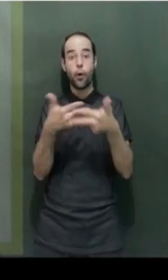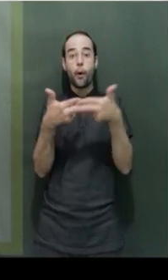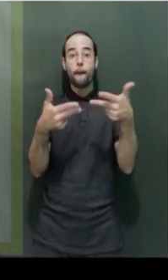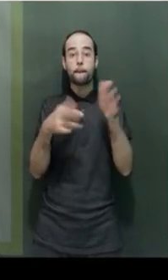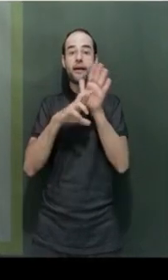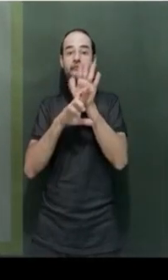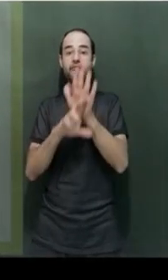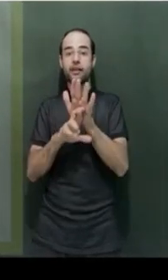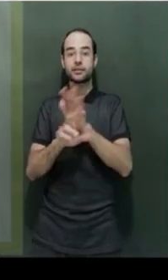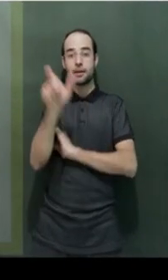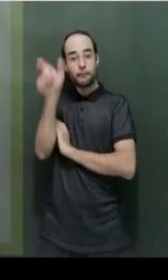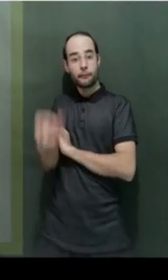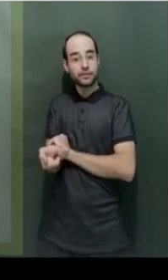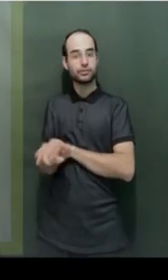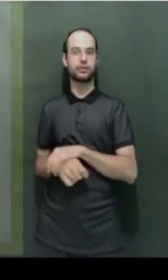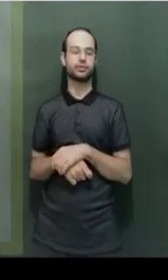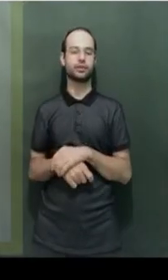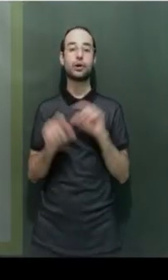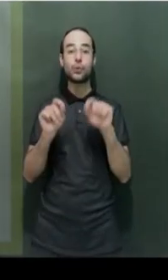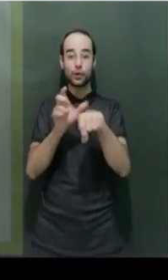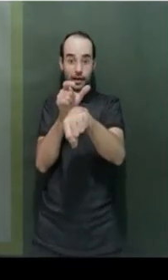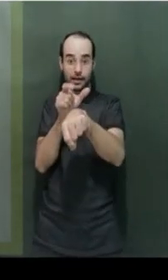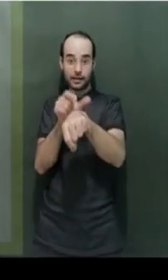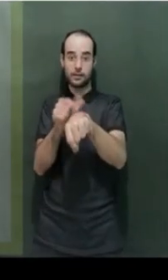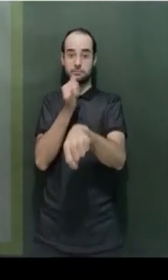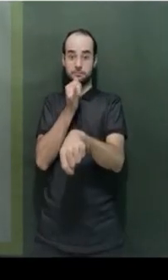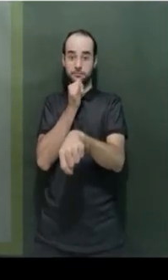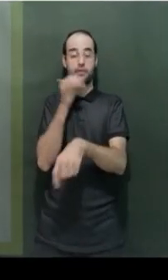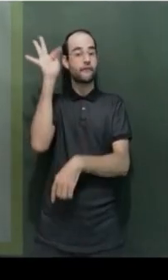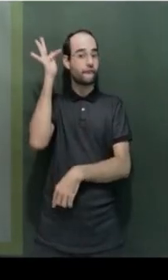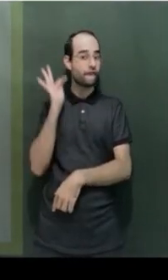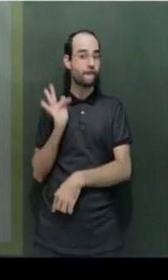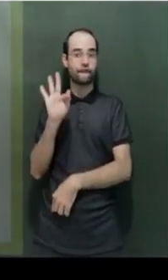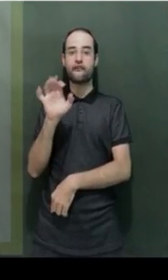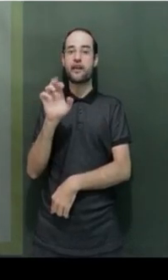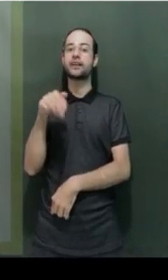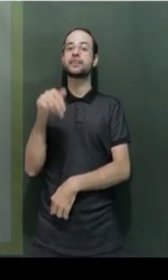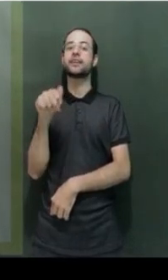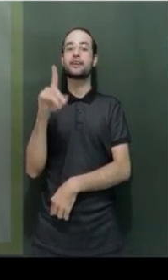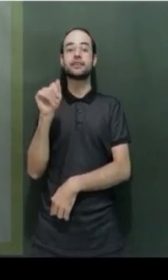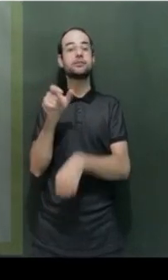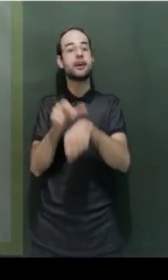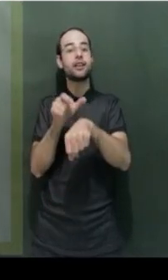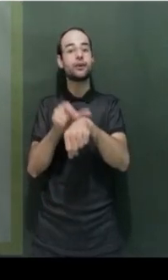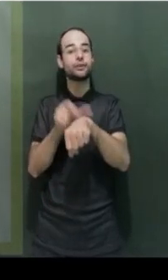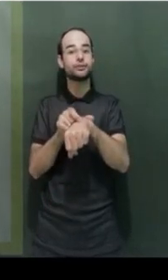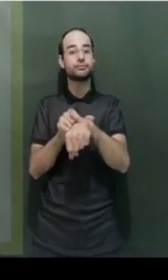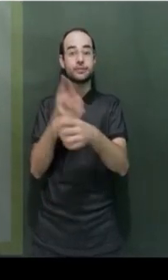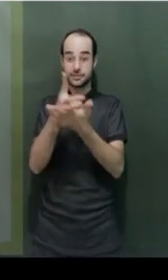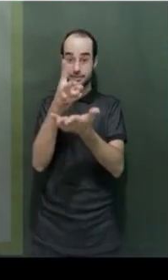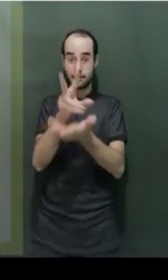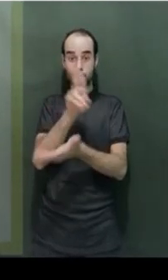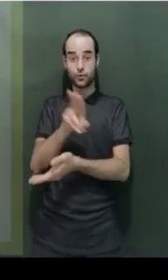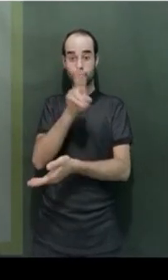caso, eu uso o relógio. Então, o meu relógio, ele está sempre no meu pulso. Toda vez que eu vou me aproximar de uma